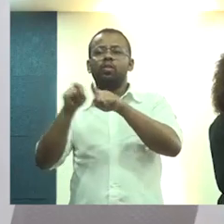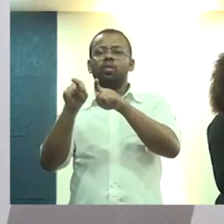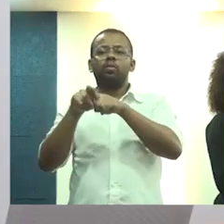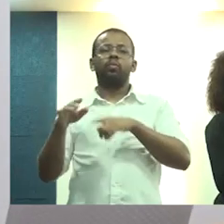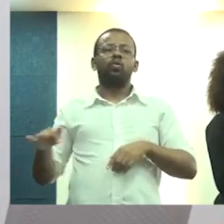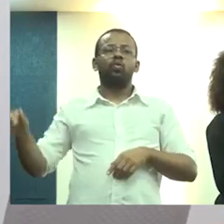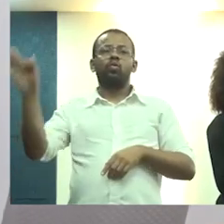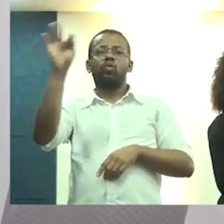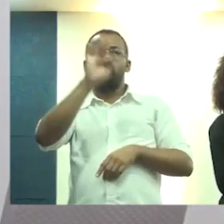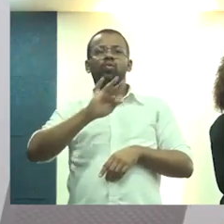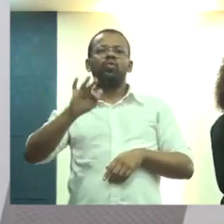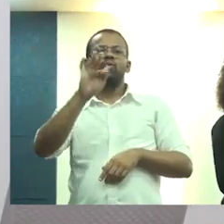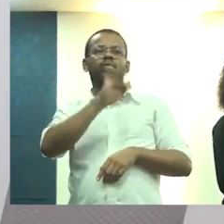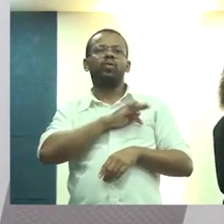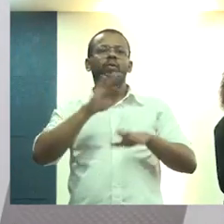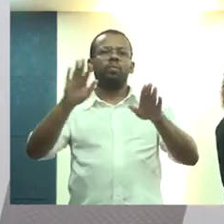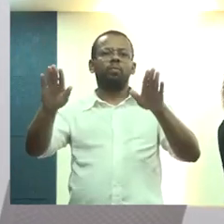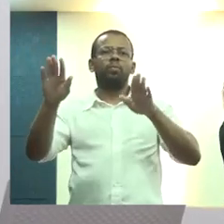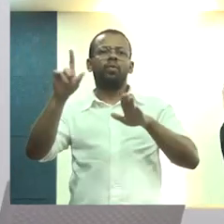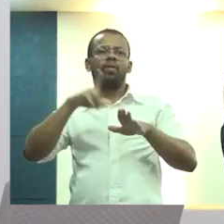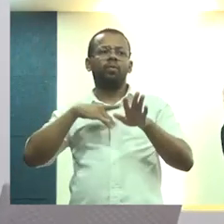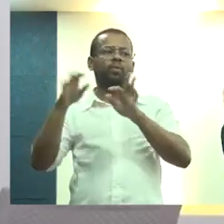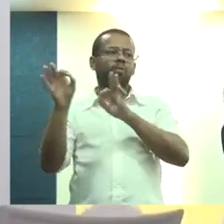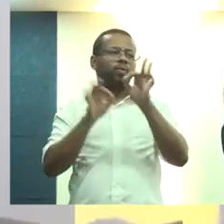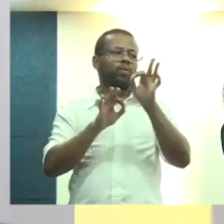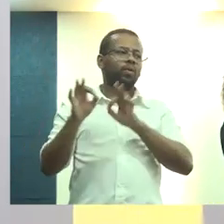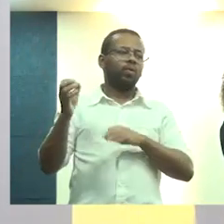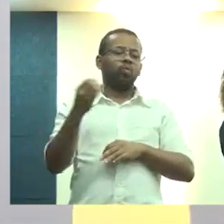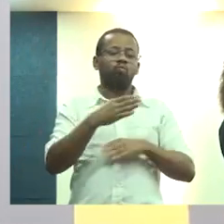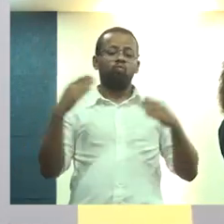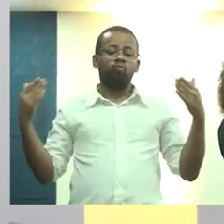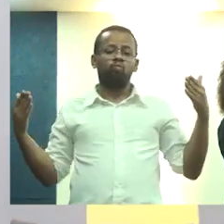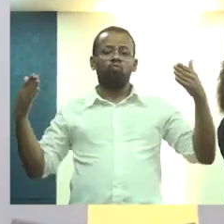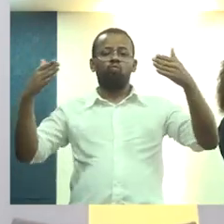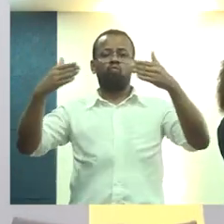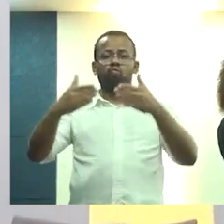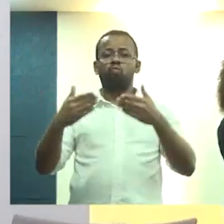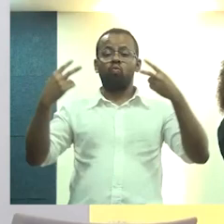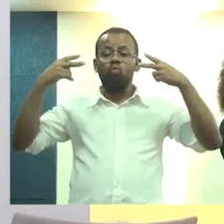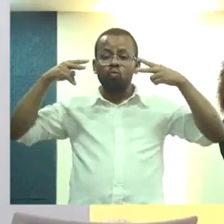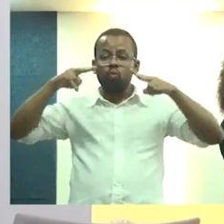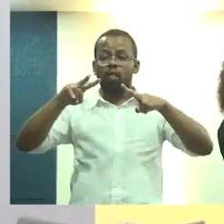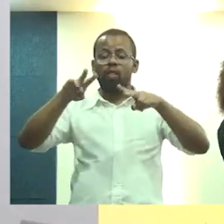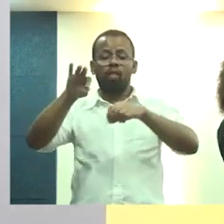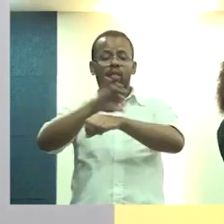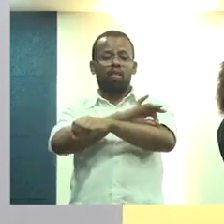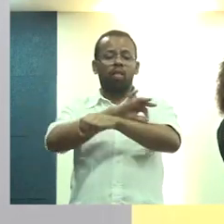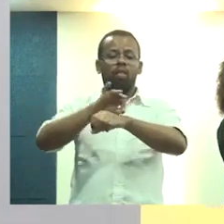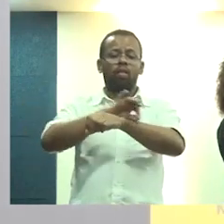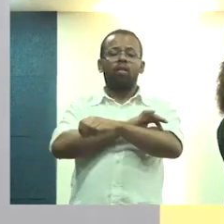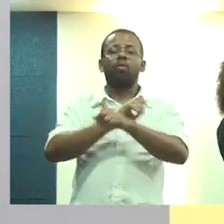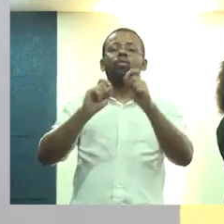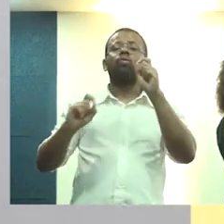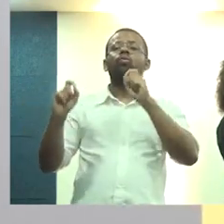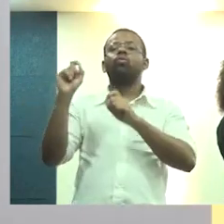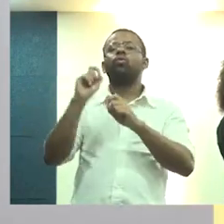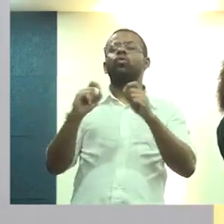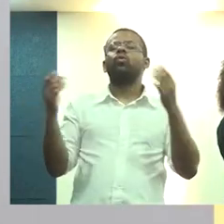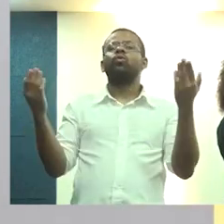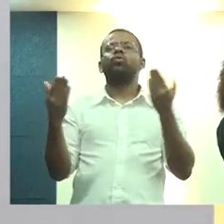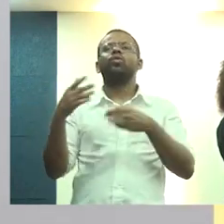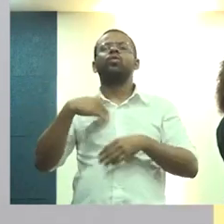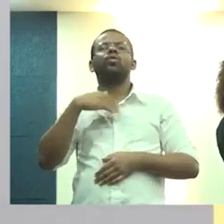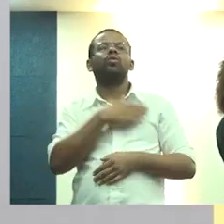federais, mas também toda uma reorganização, todo um direcionamento do olhar da arquitetura para onde...